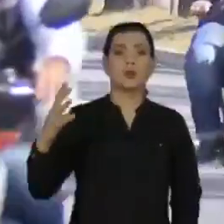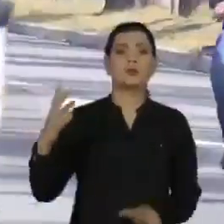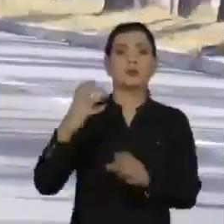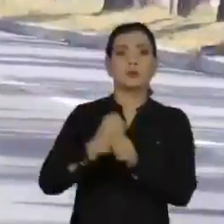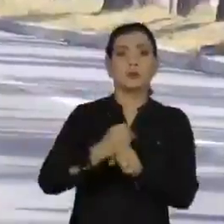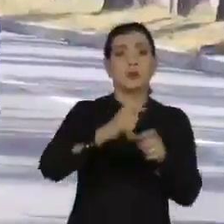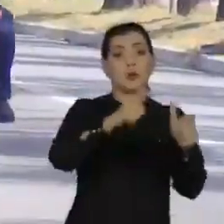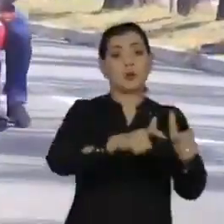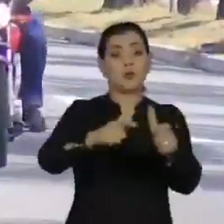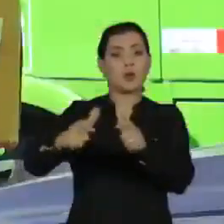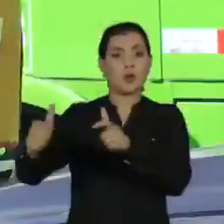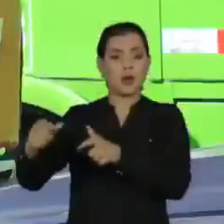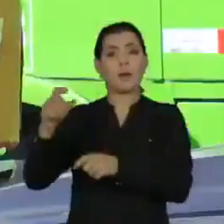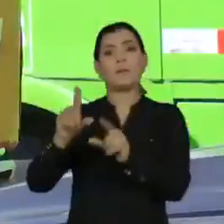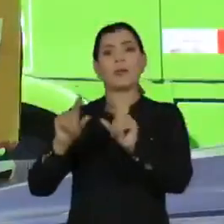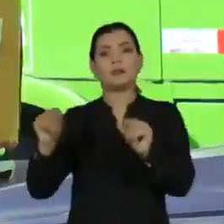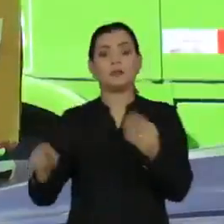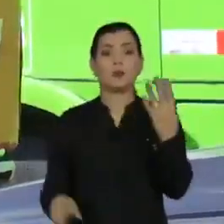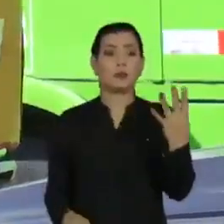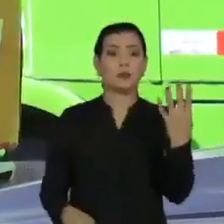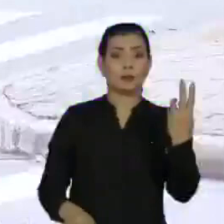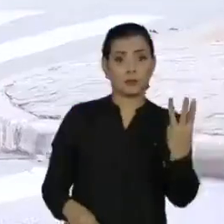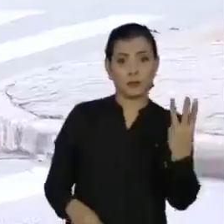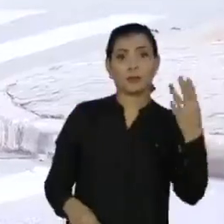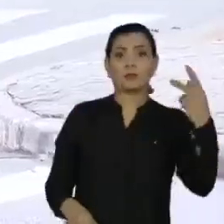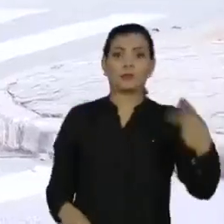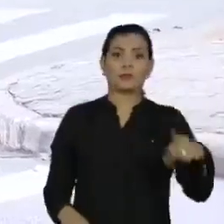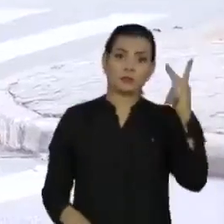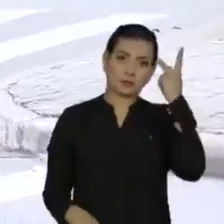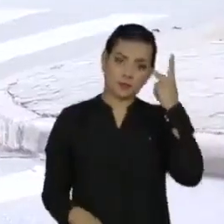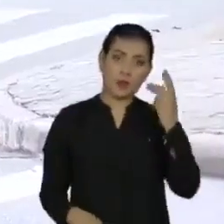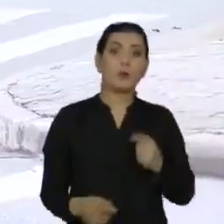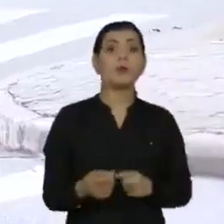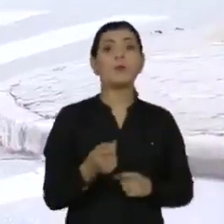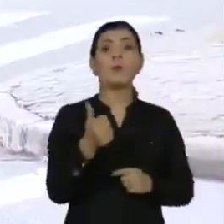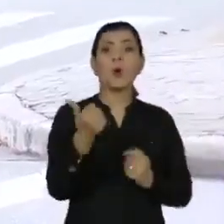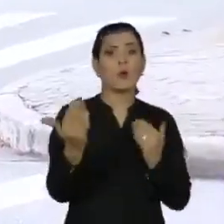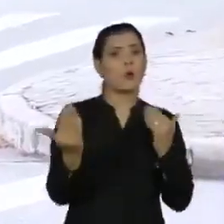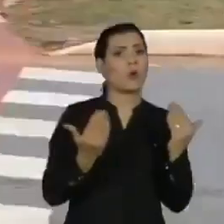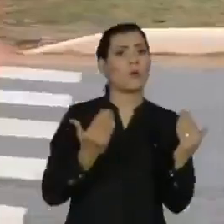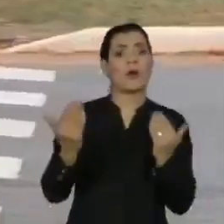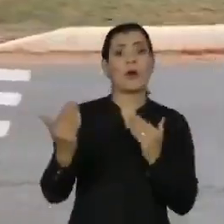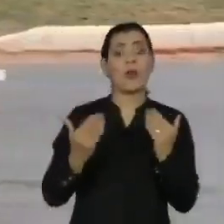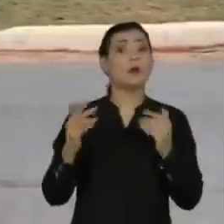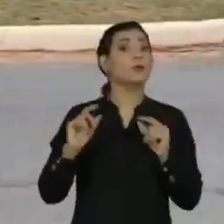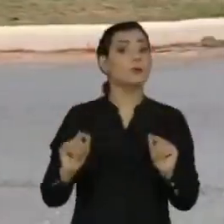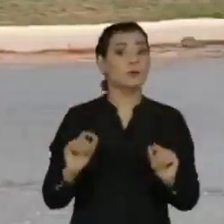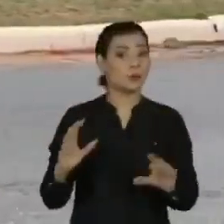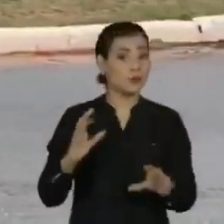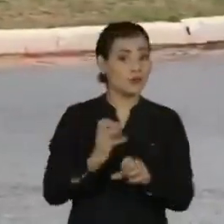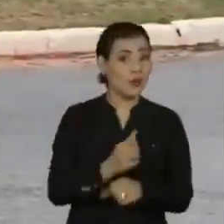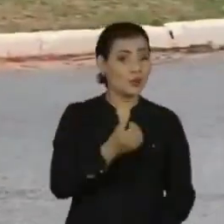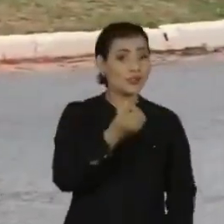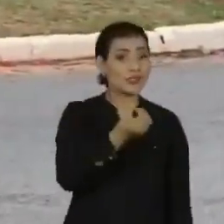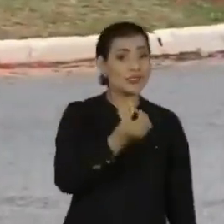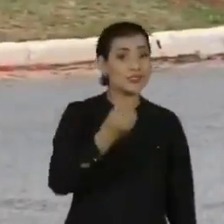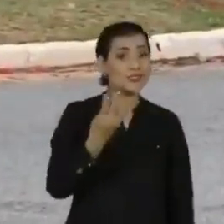em Brasília e 43 em São Paulo. Números pouco expressivos em um universo estimado de